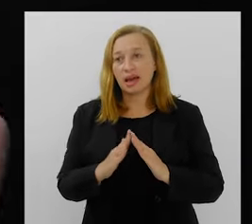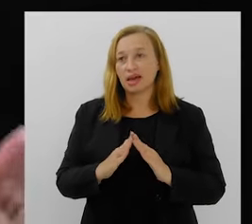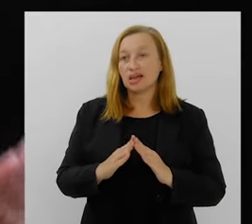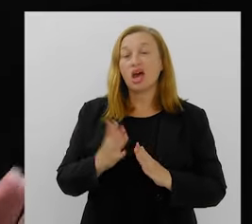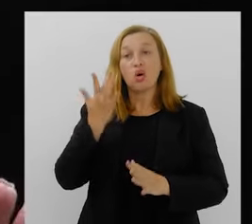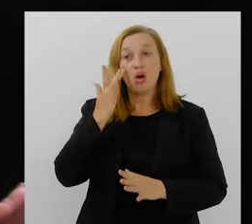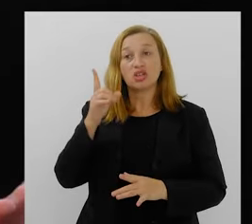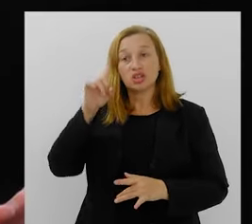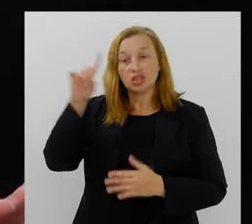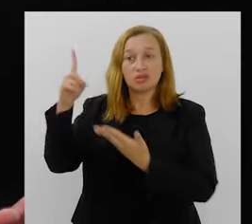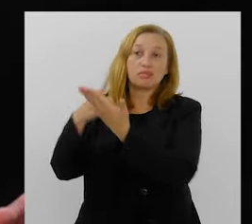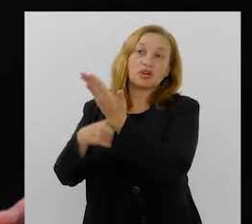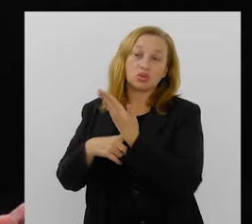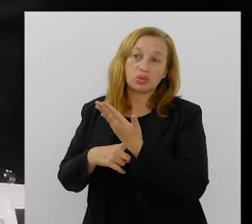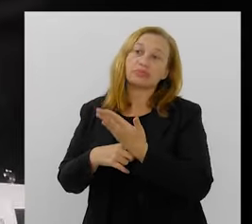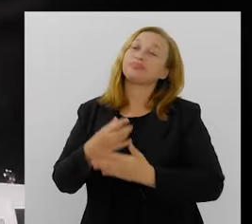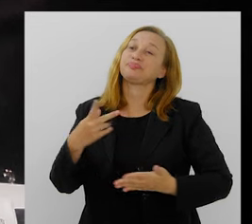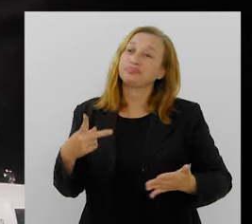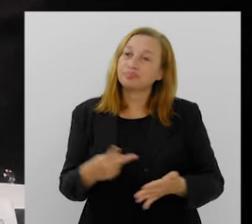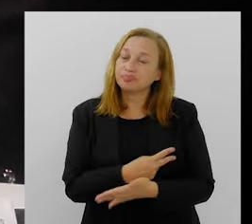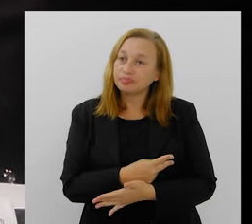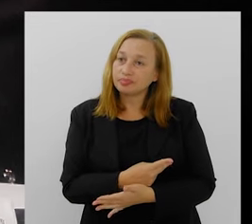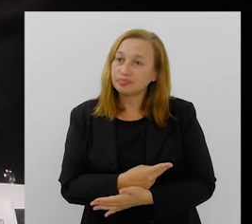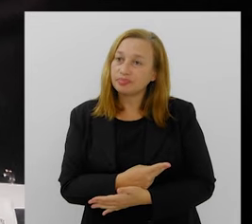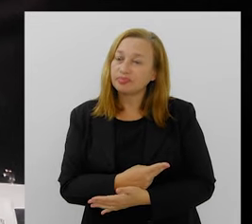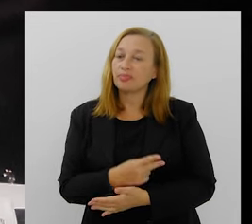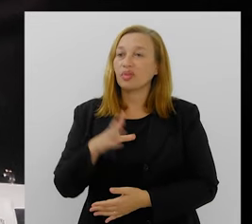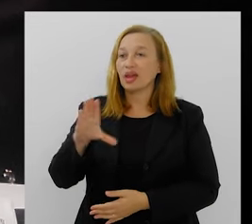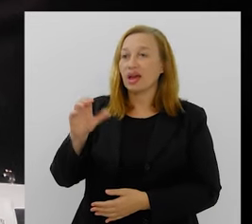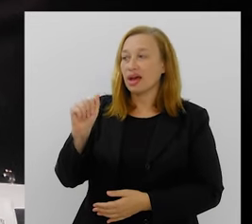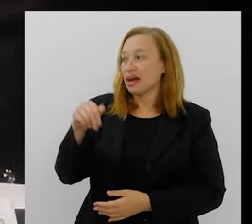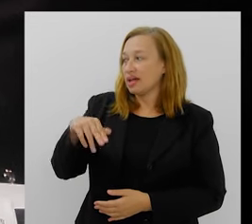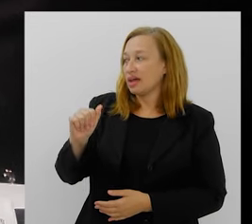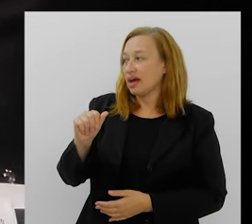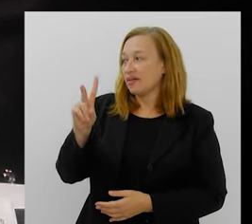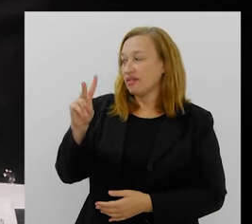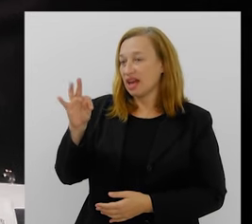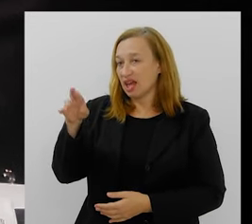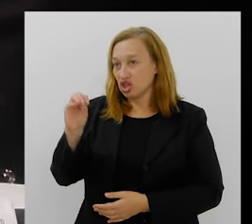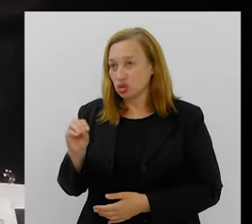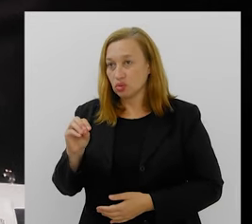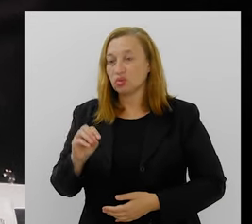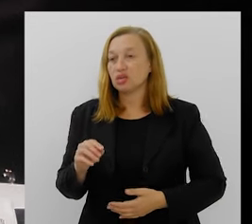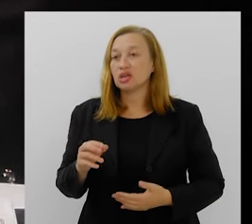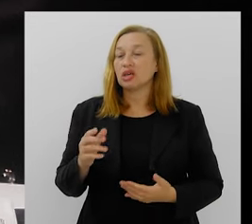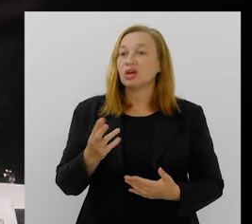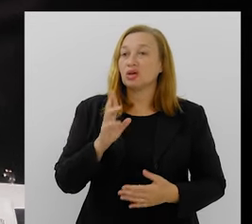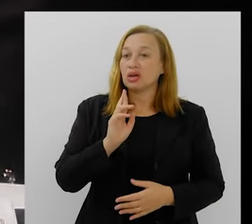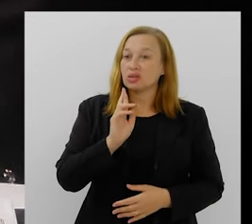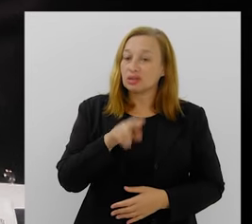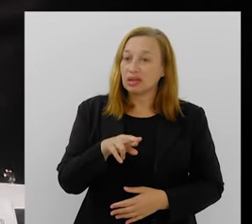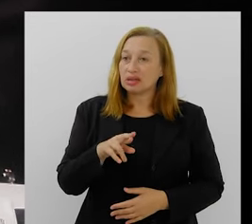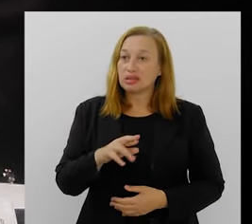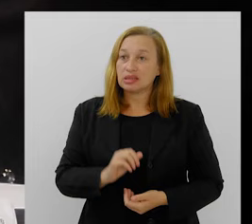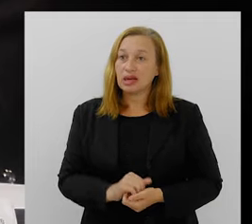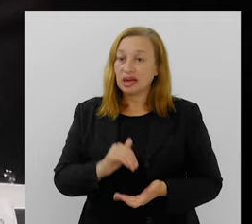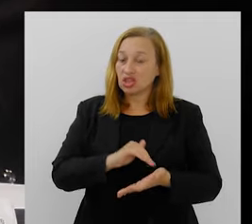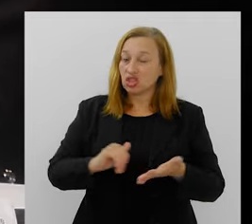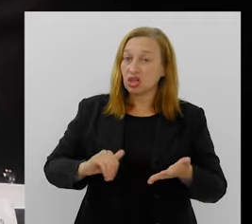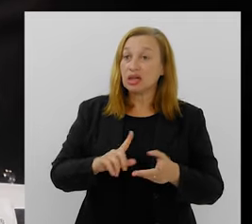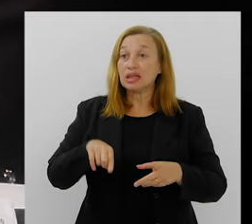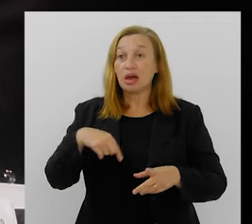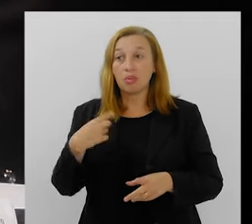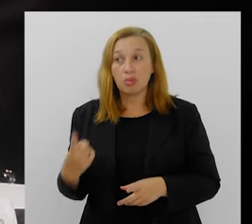Deus me poupou. Isso acontece muito com o Carnavalesco, né? Sai o resultado, aí, ah, bababá,